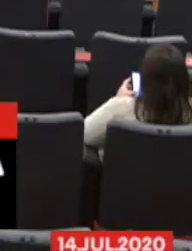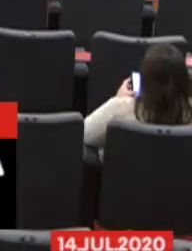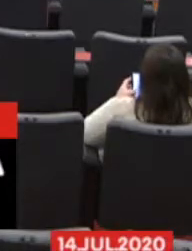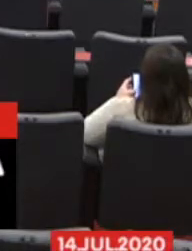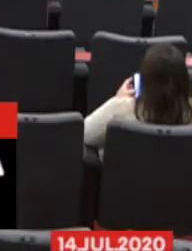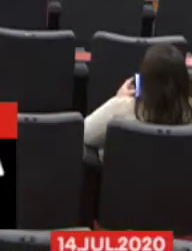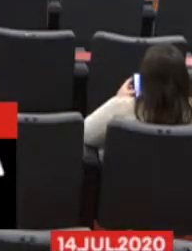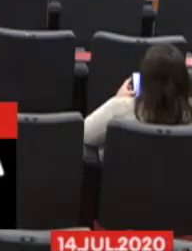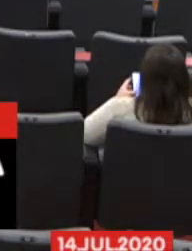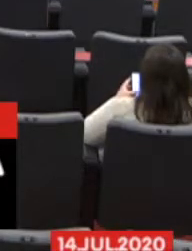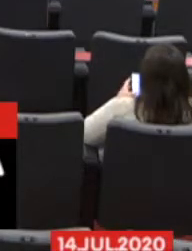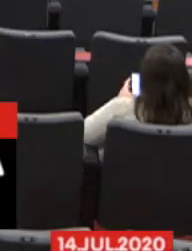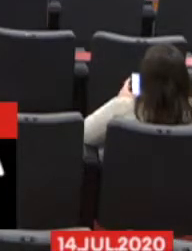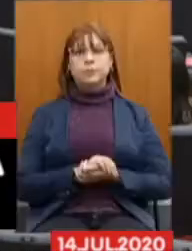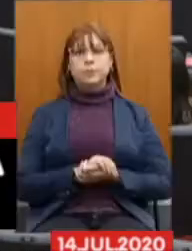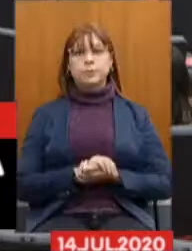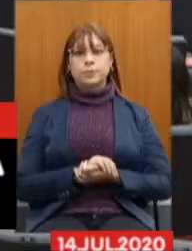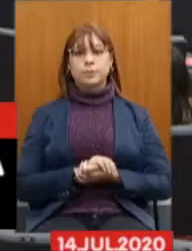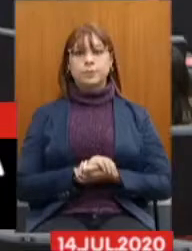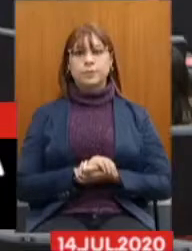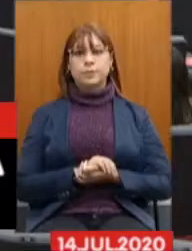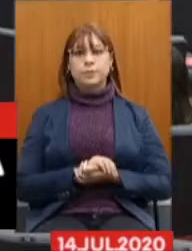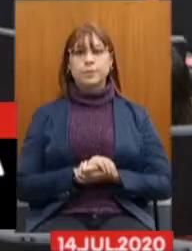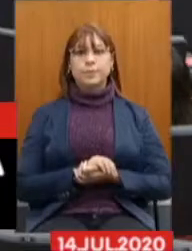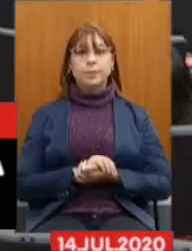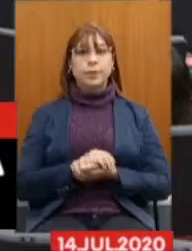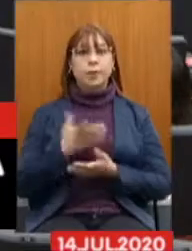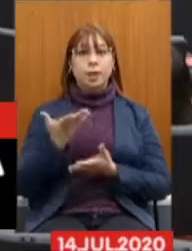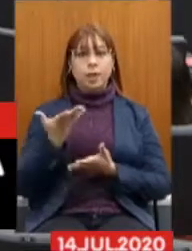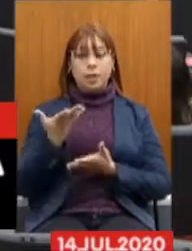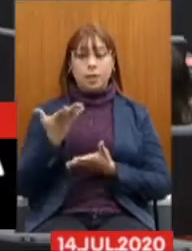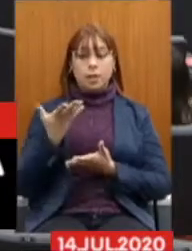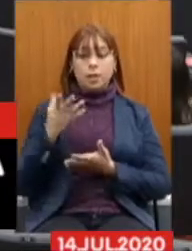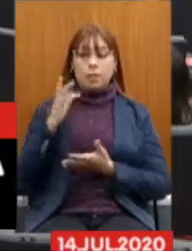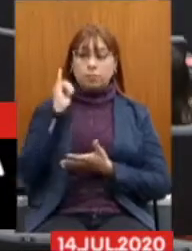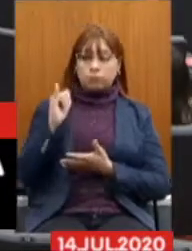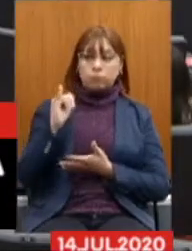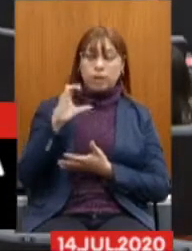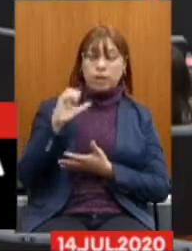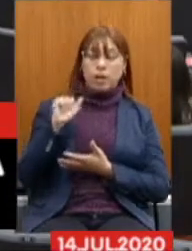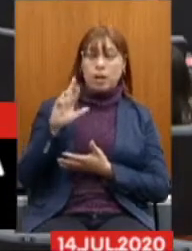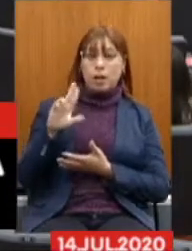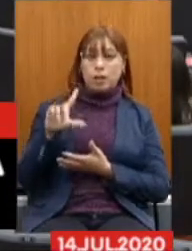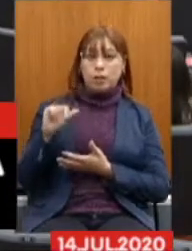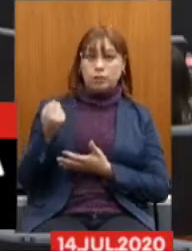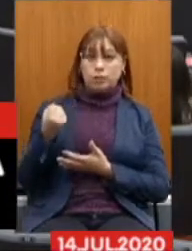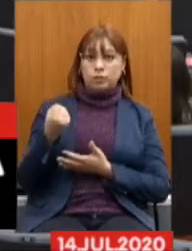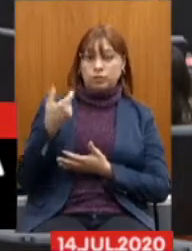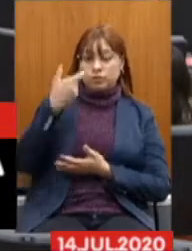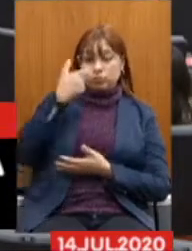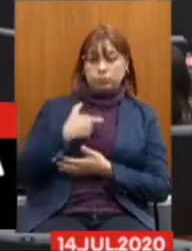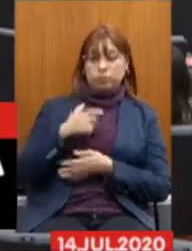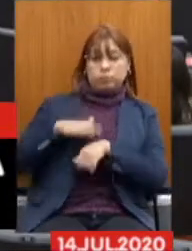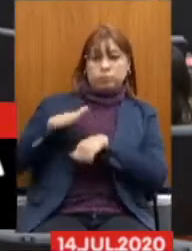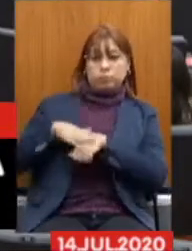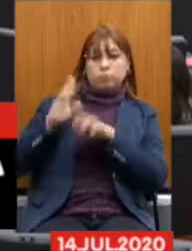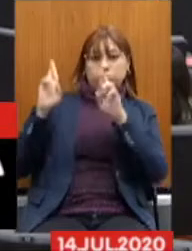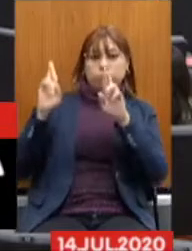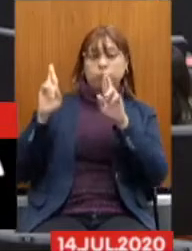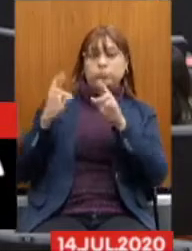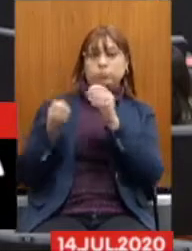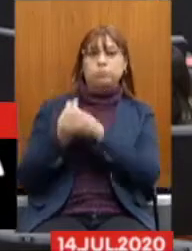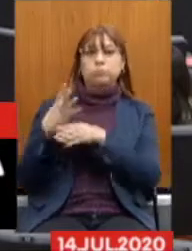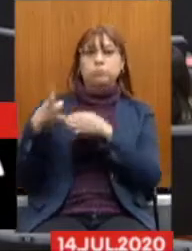Carlos, eu gostaria de lembrar que nós temos uma emenda aqui e eu espero que ela seja aprovada de minha autoria que